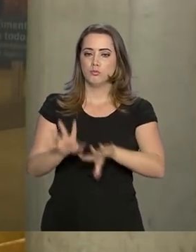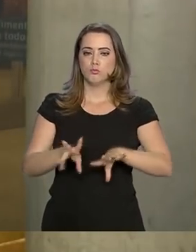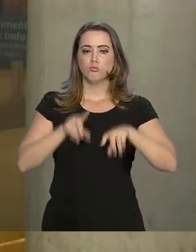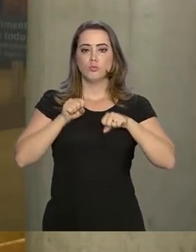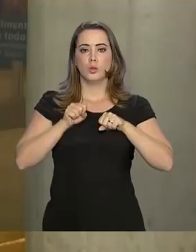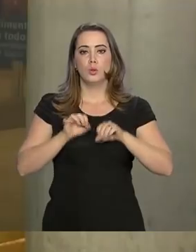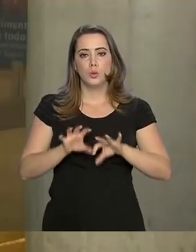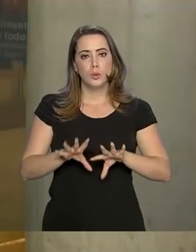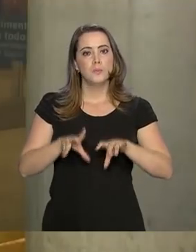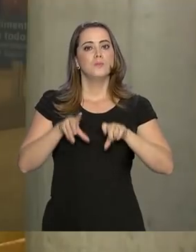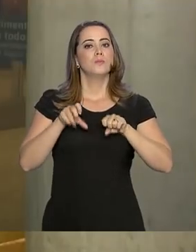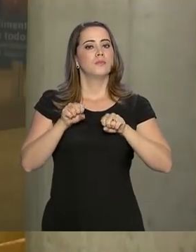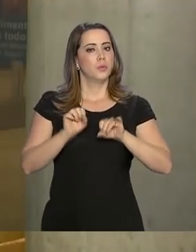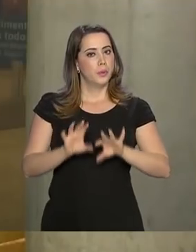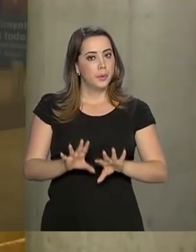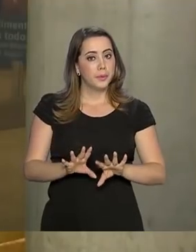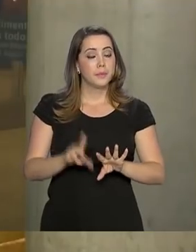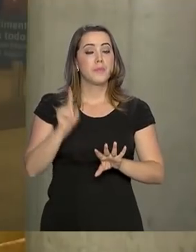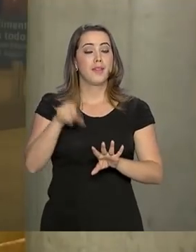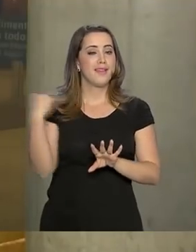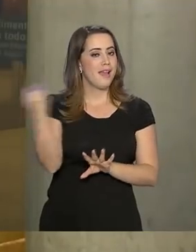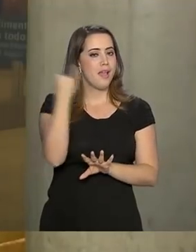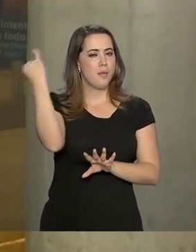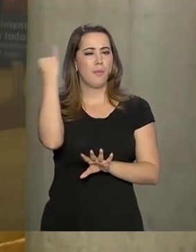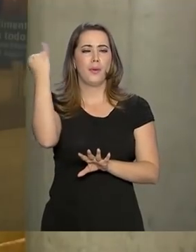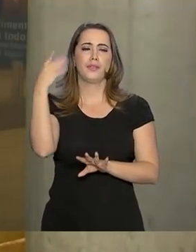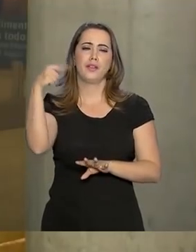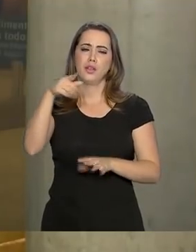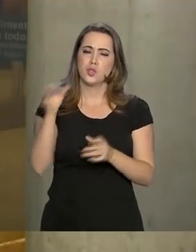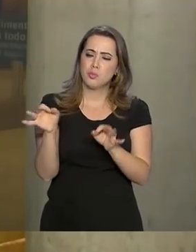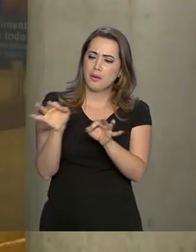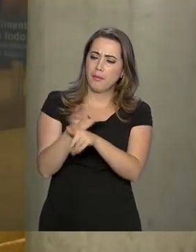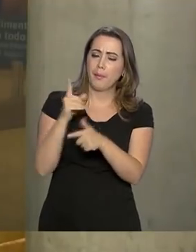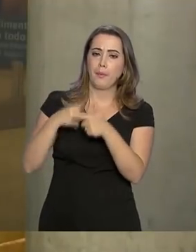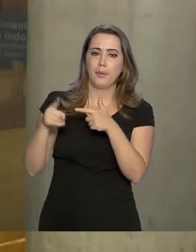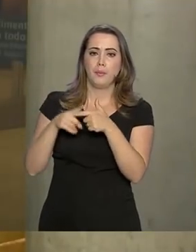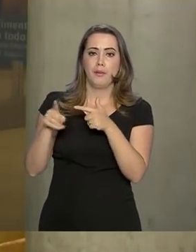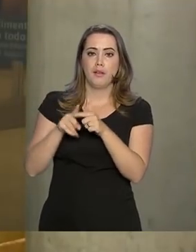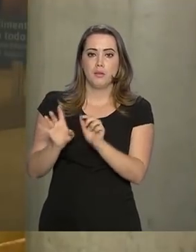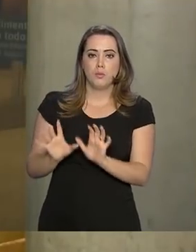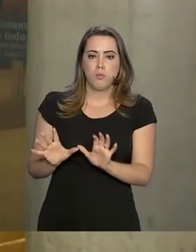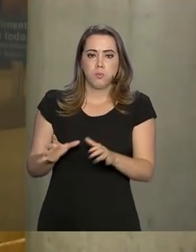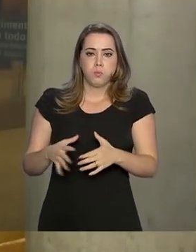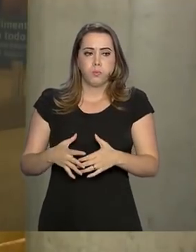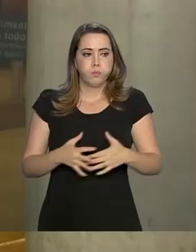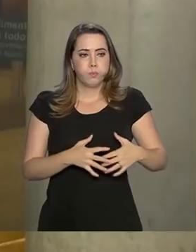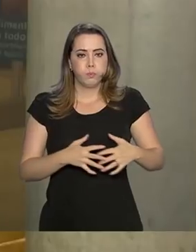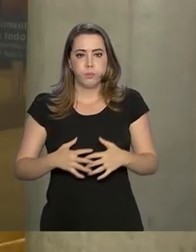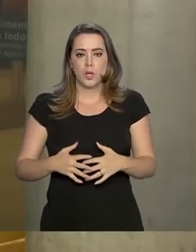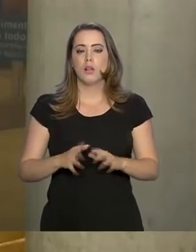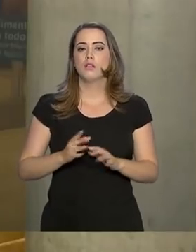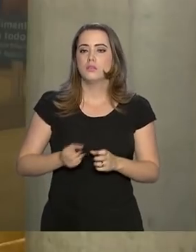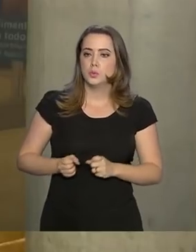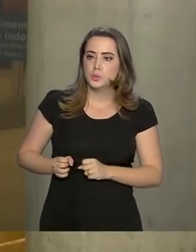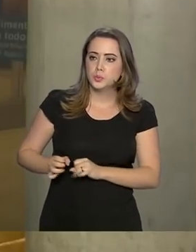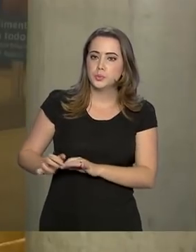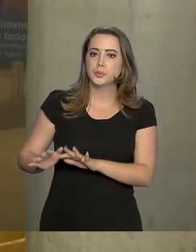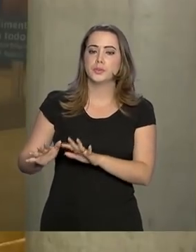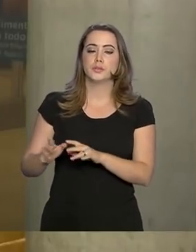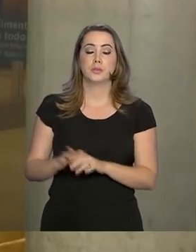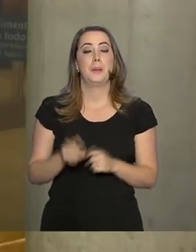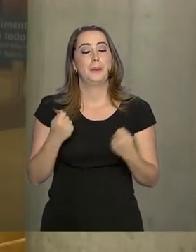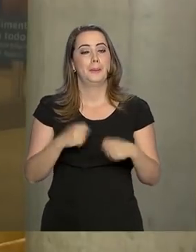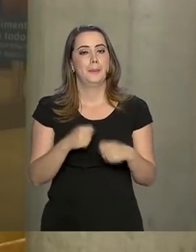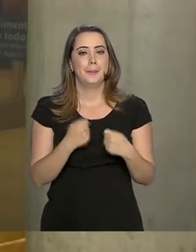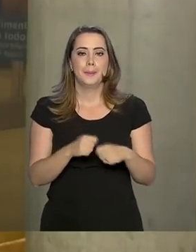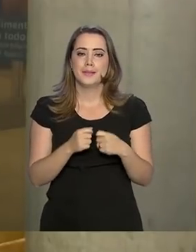considerados muito importantes para a dissipação de líquidos. Por ordem médica, o paciente precisa repousar